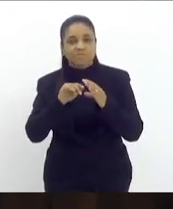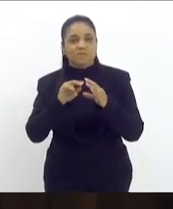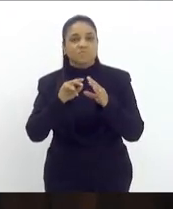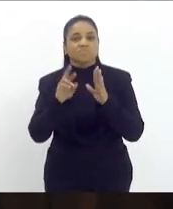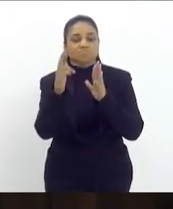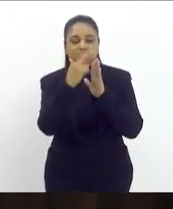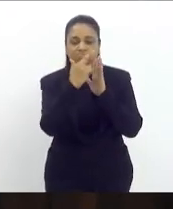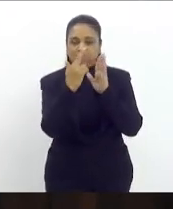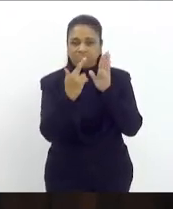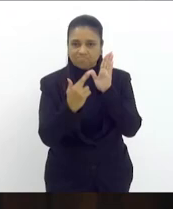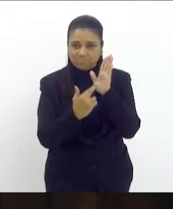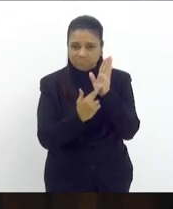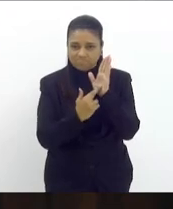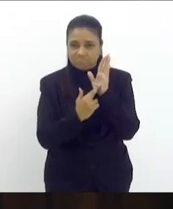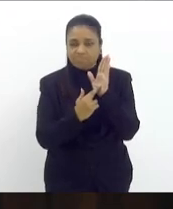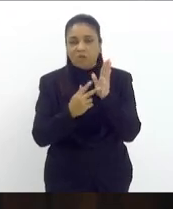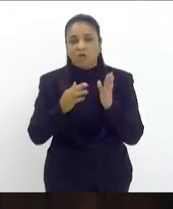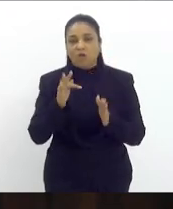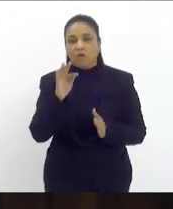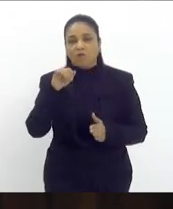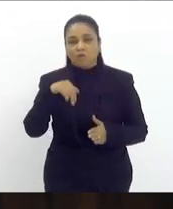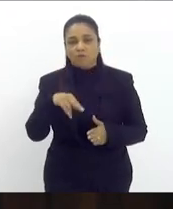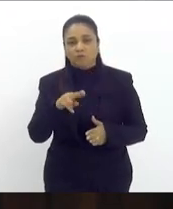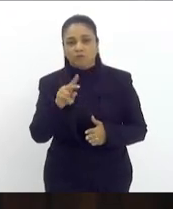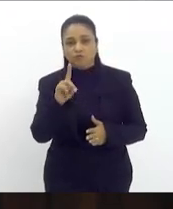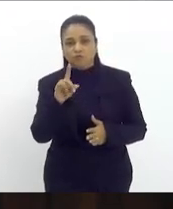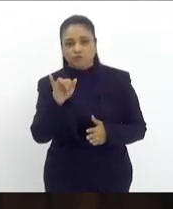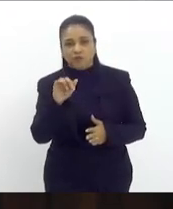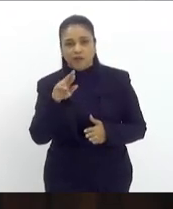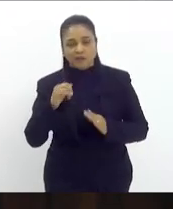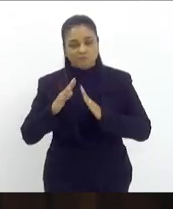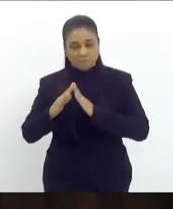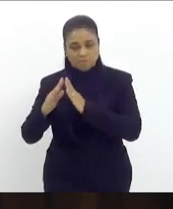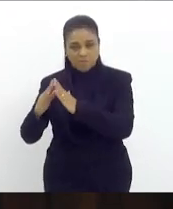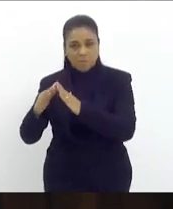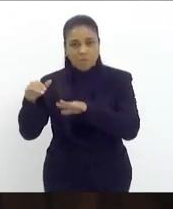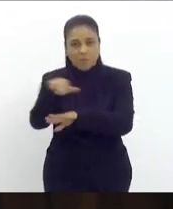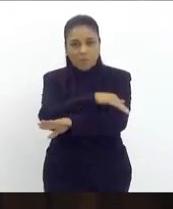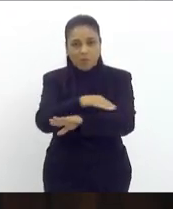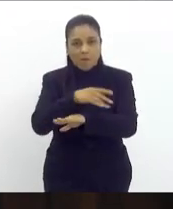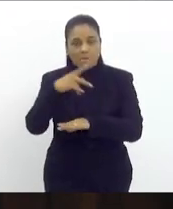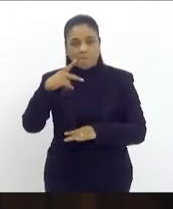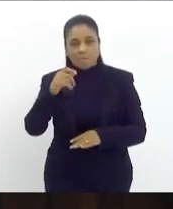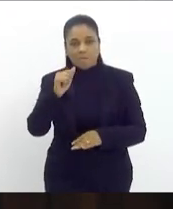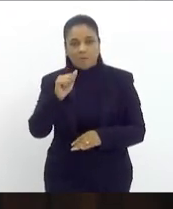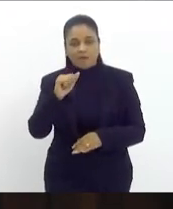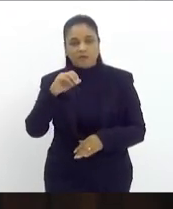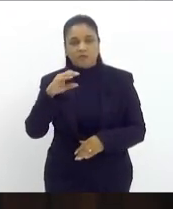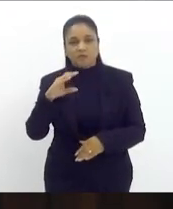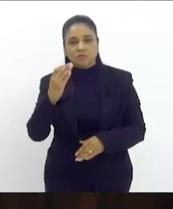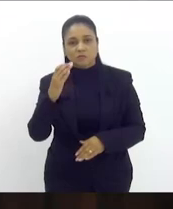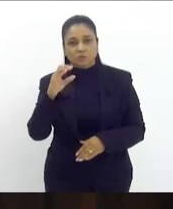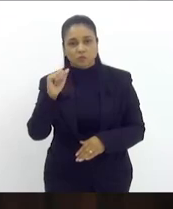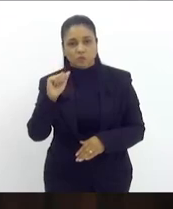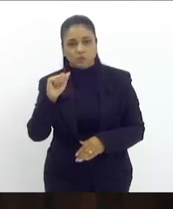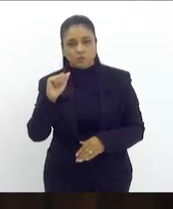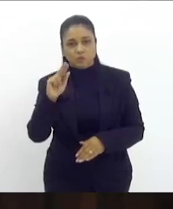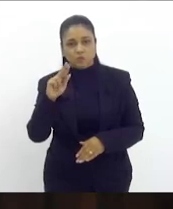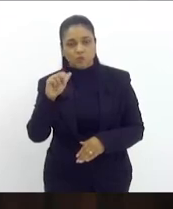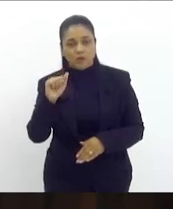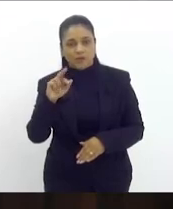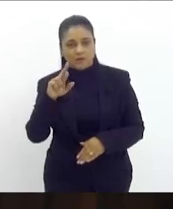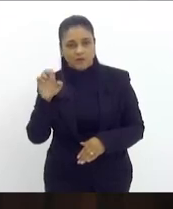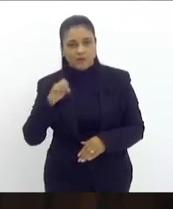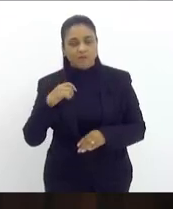regularização fundiária dos imóveis localizados na comunidade Passuaré, segundo ruas 1,